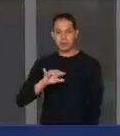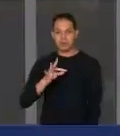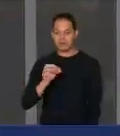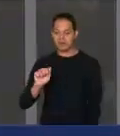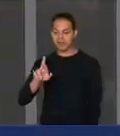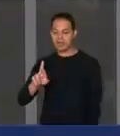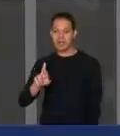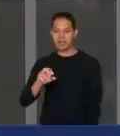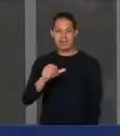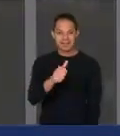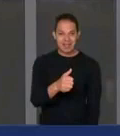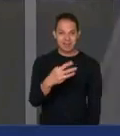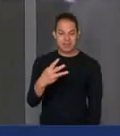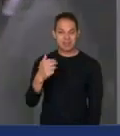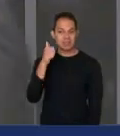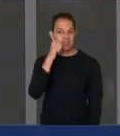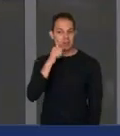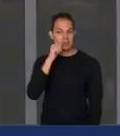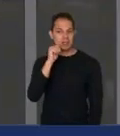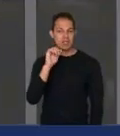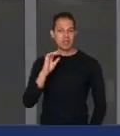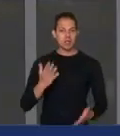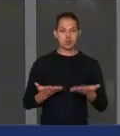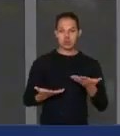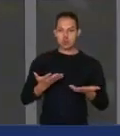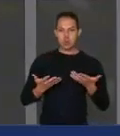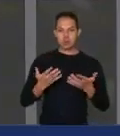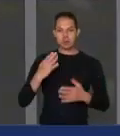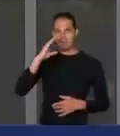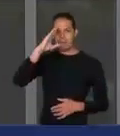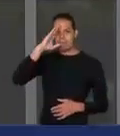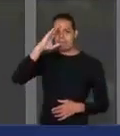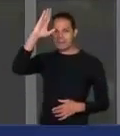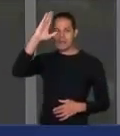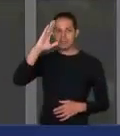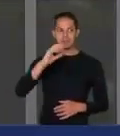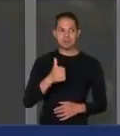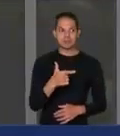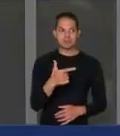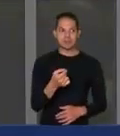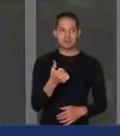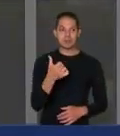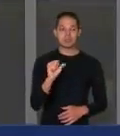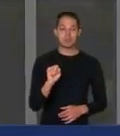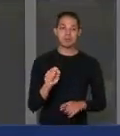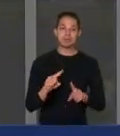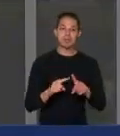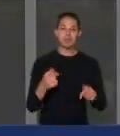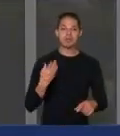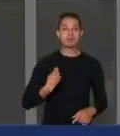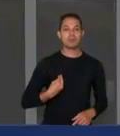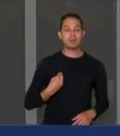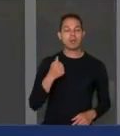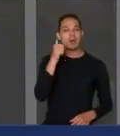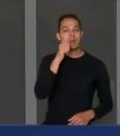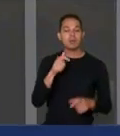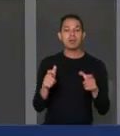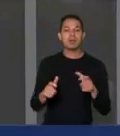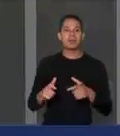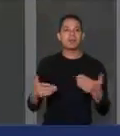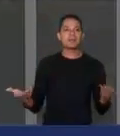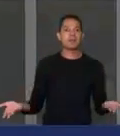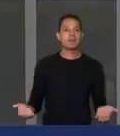mais sexo de 2018. Mas cadê as mulheres? Bom, sabe o que é estranho?